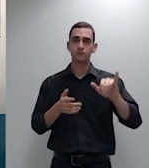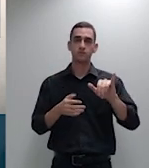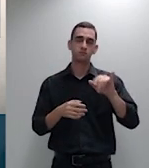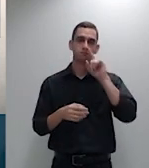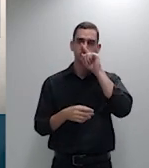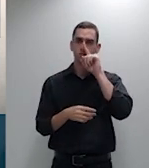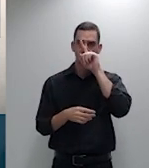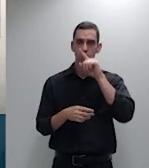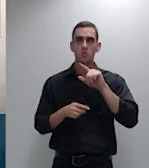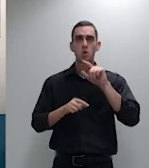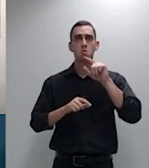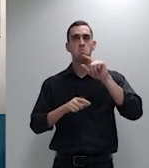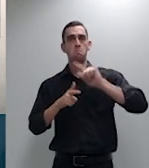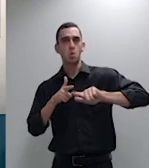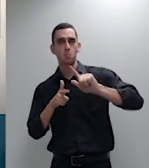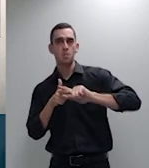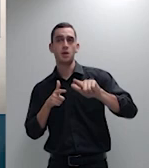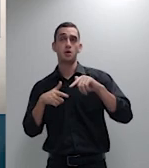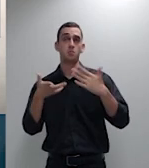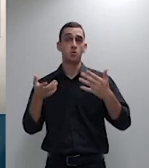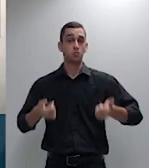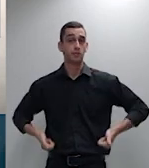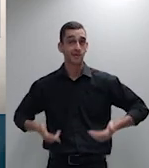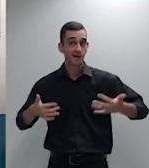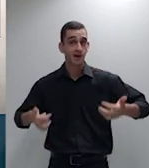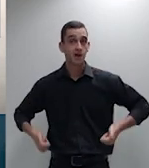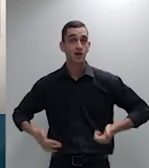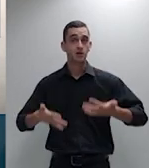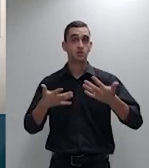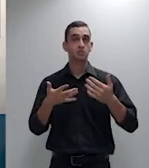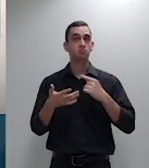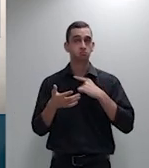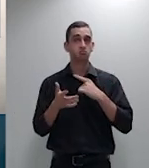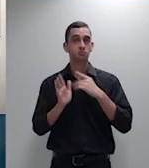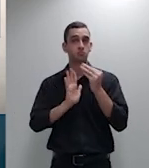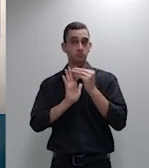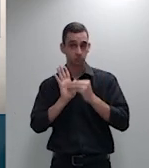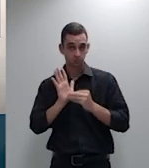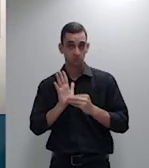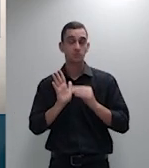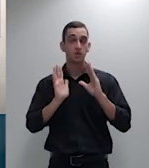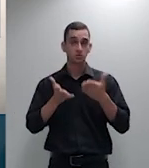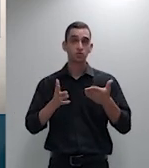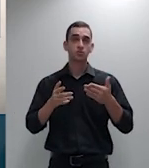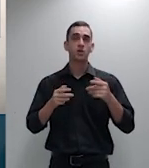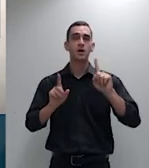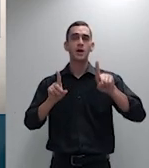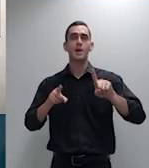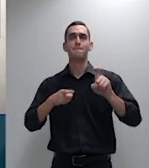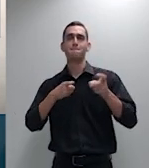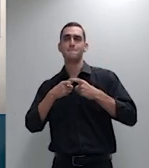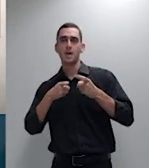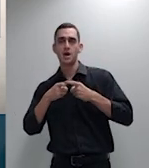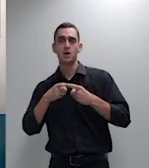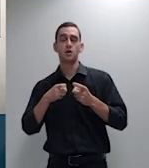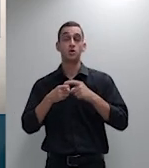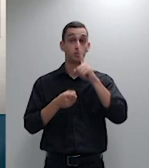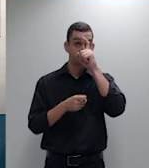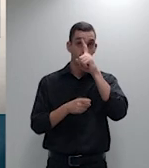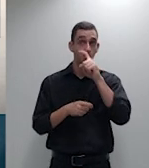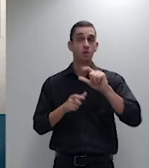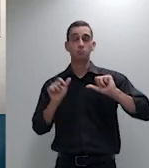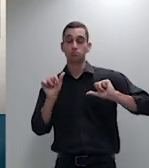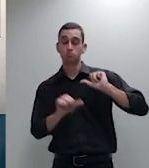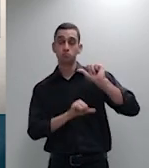gastos segue o aresto de tratamento médico hospitalar de pessoas idosas são geralmente